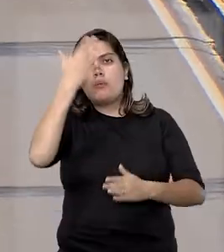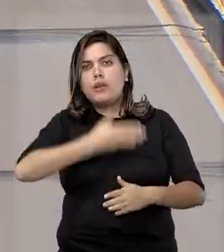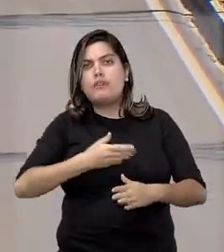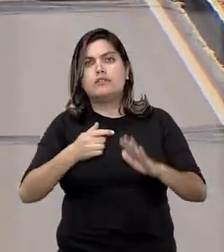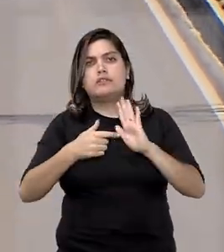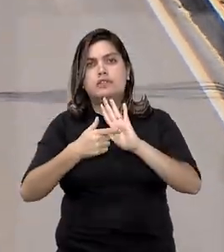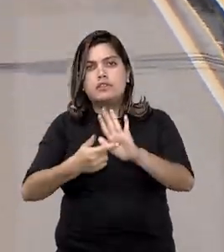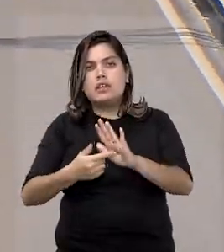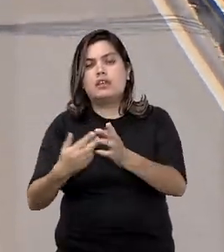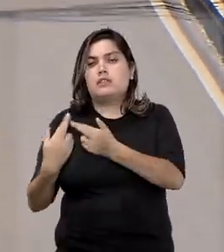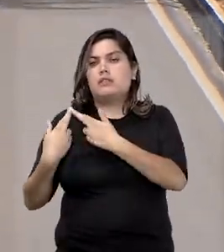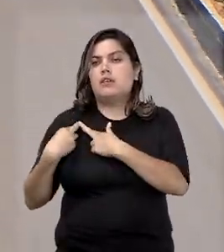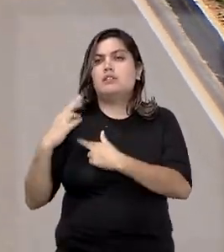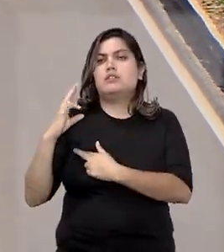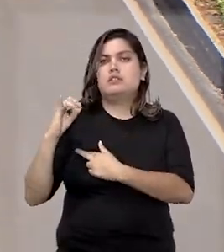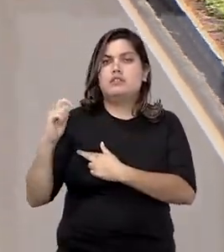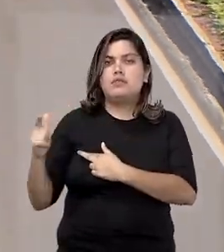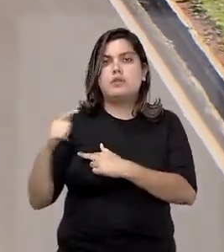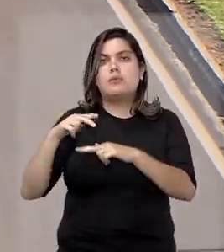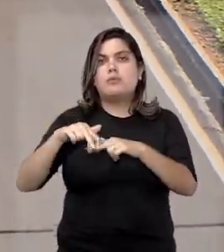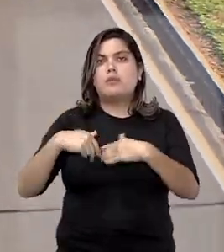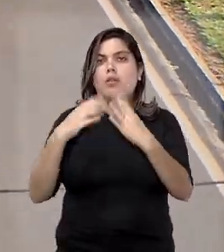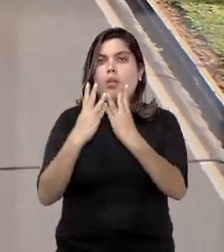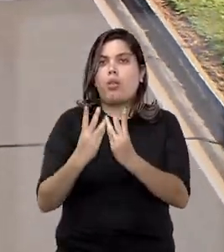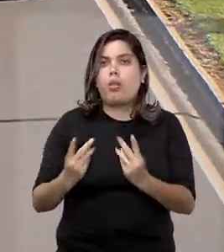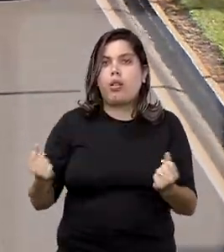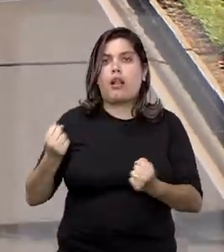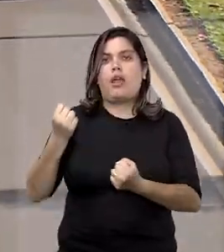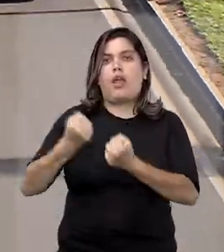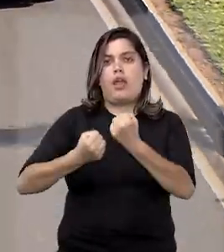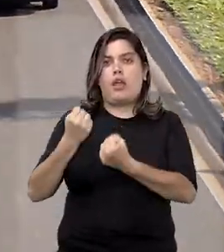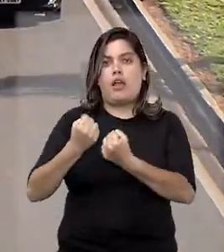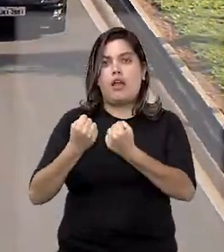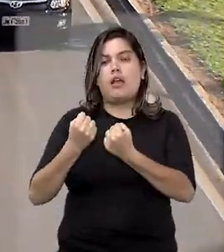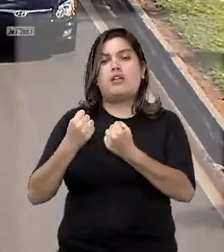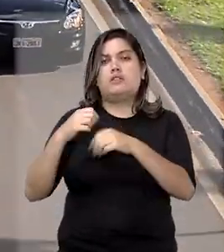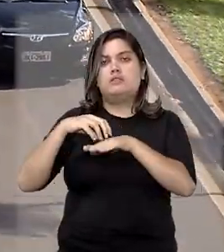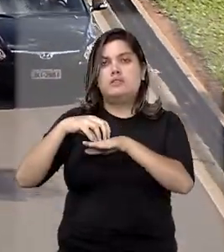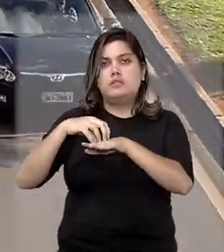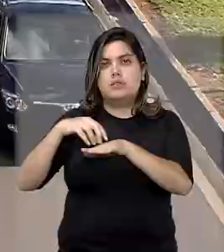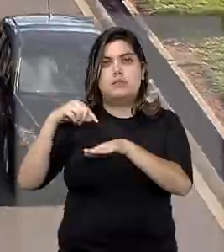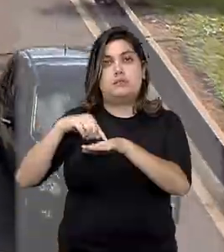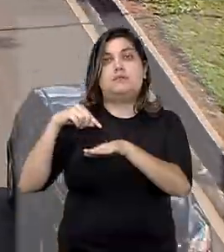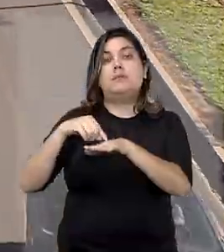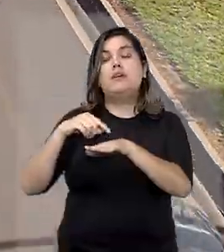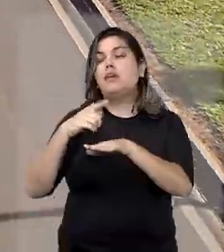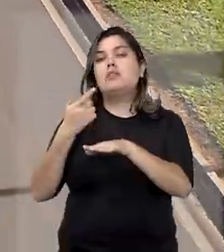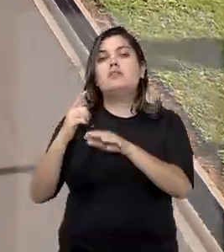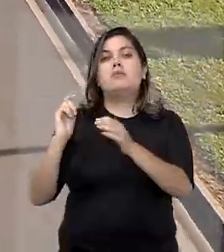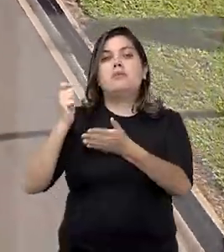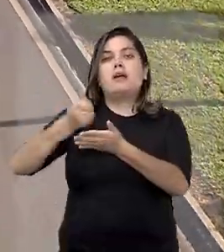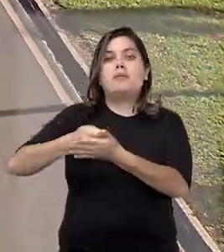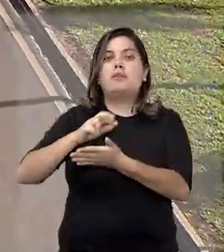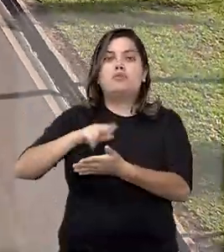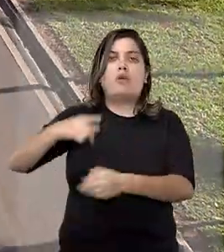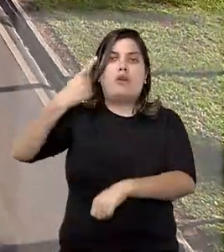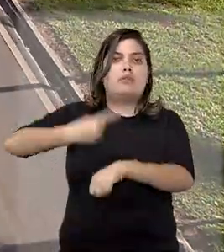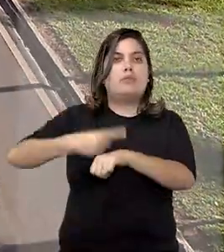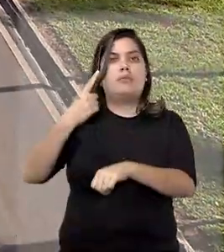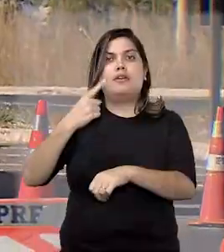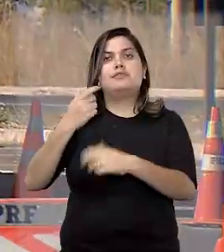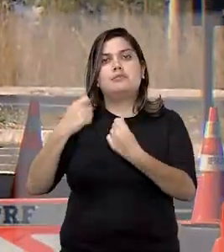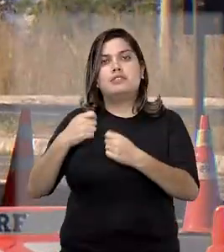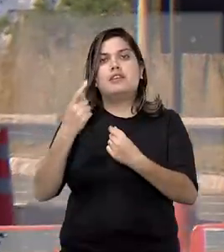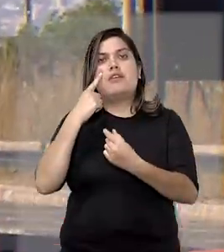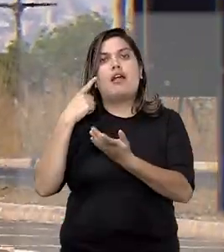da responsabilidade civil da transportadora pelo desaparecimento da carga, o pagamento da indenização securitária não é automático,